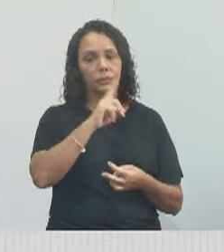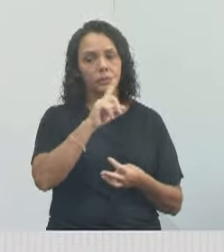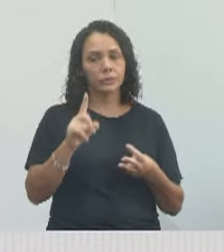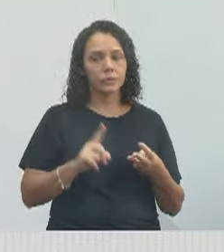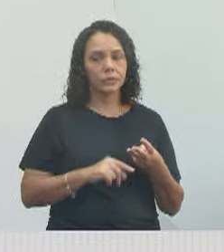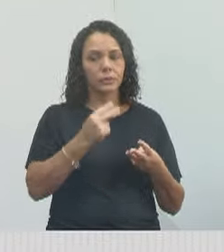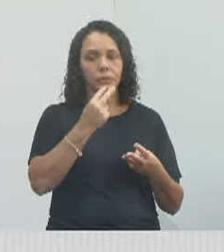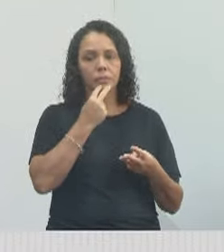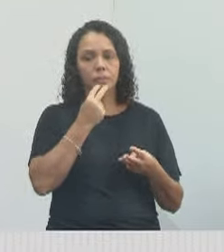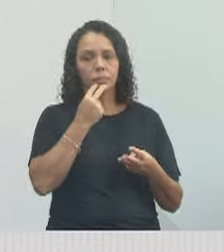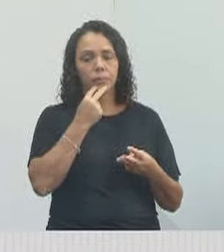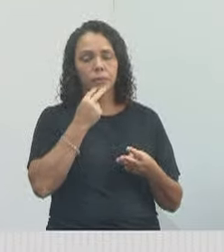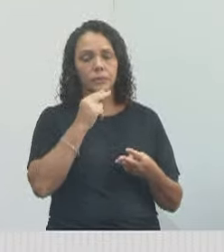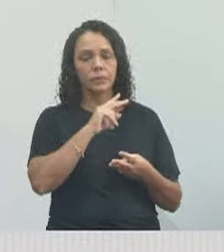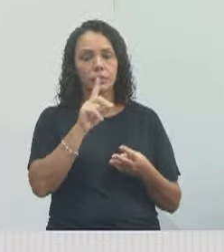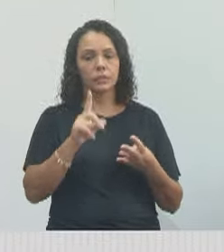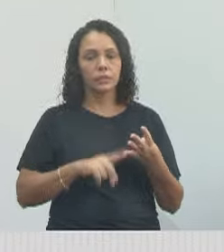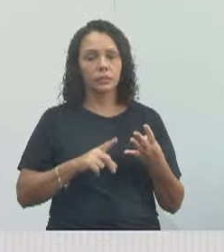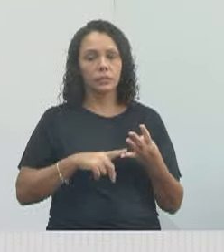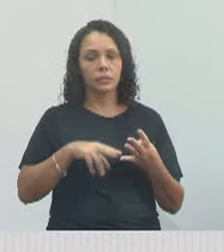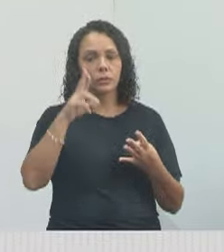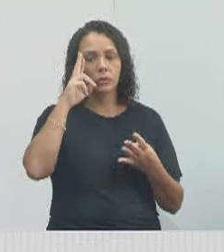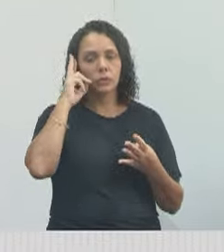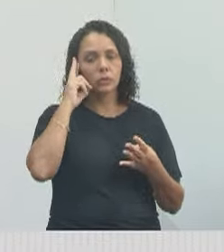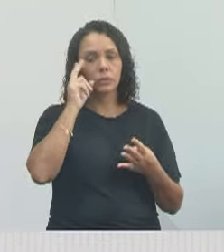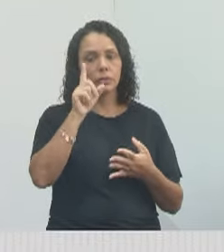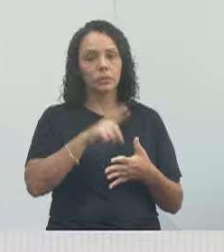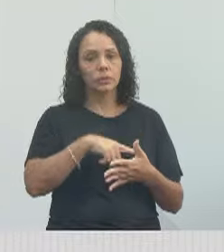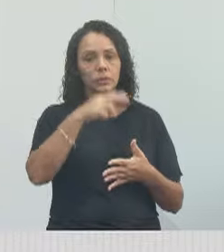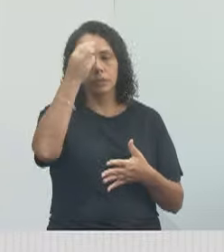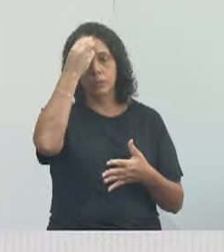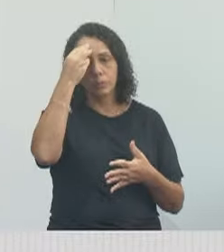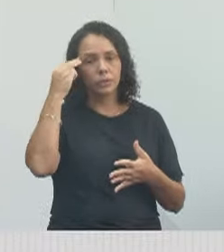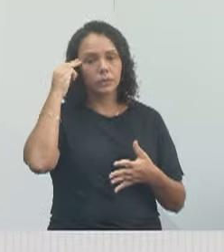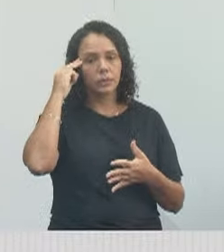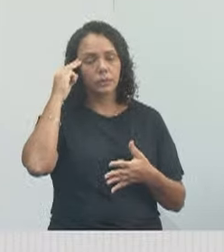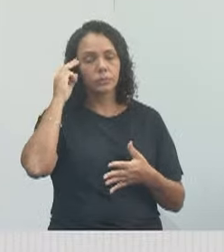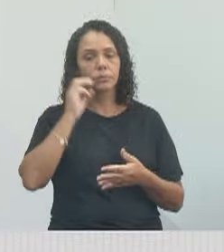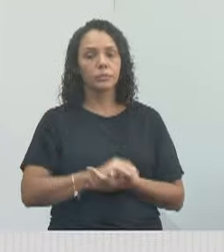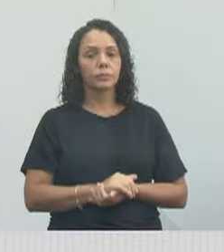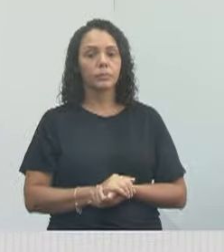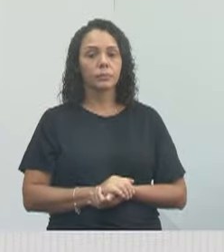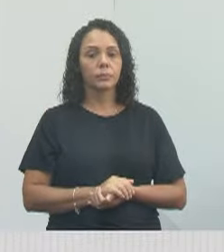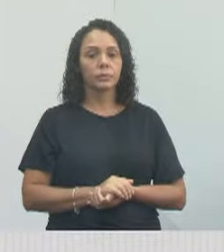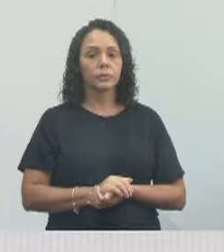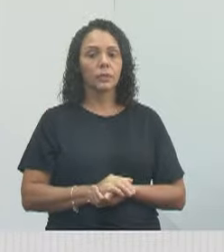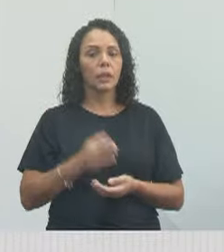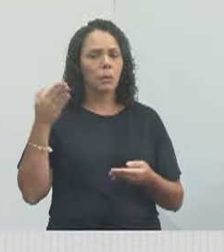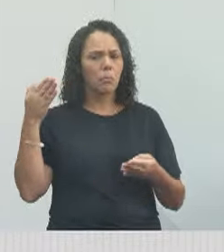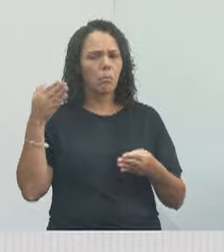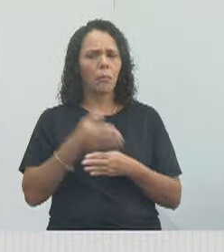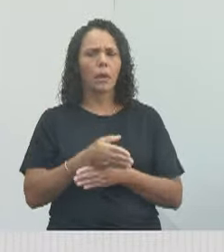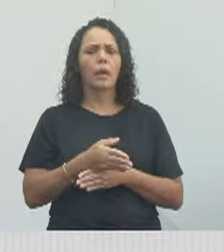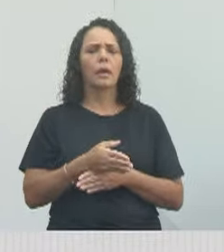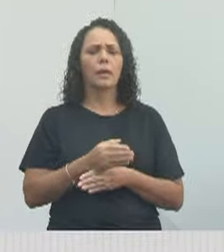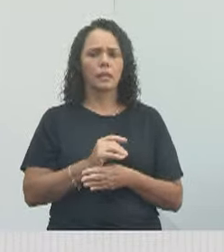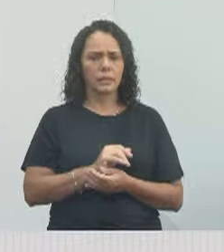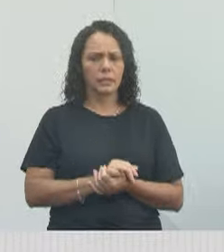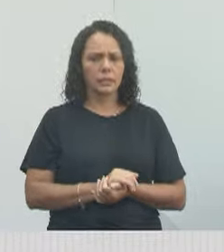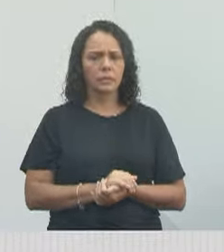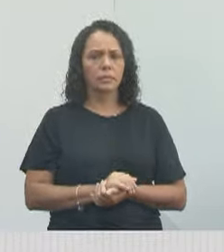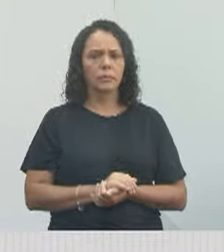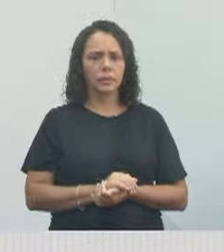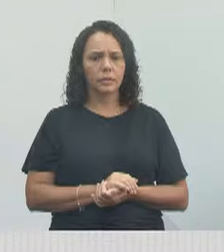Valmir do Meia Lua, o Roninha, a Maria Amélia, que também participaram desse